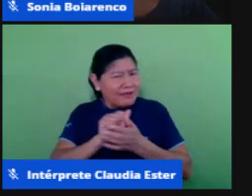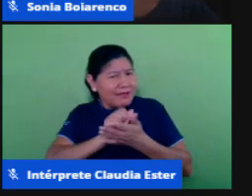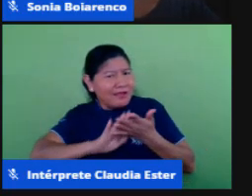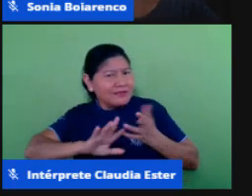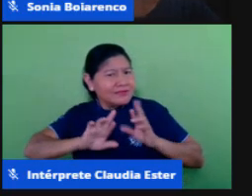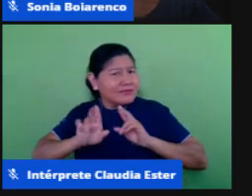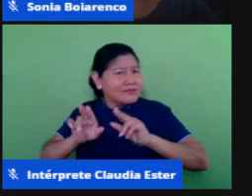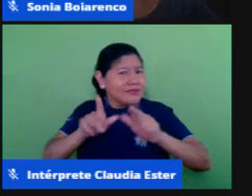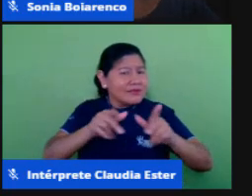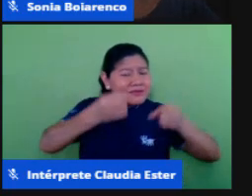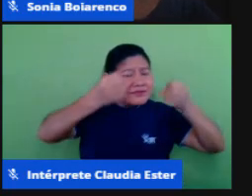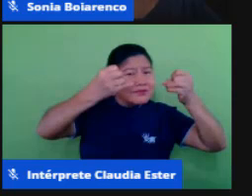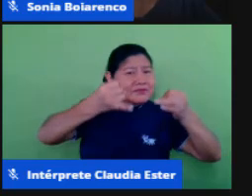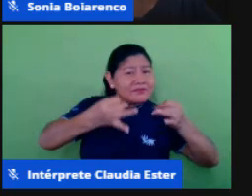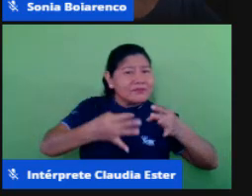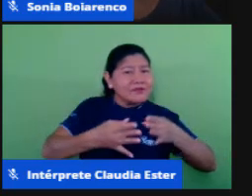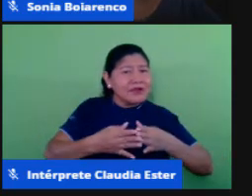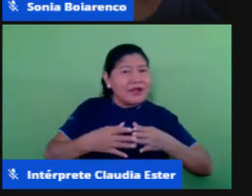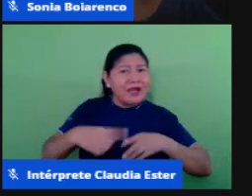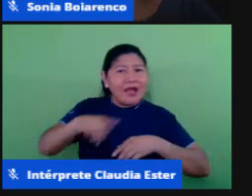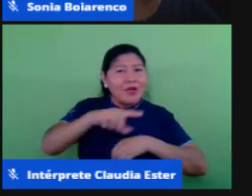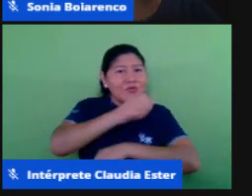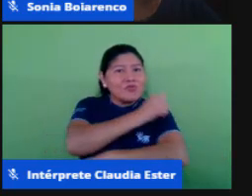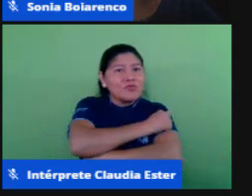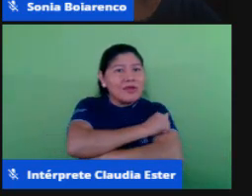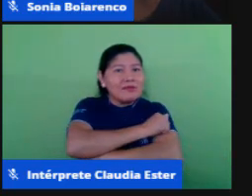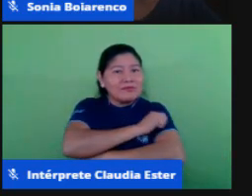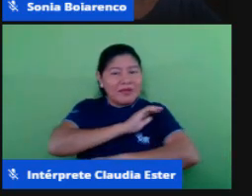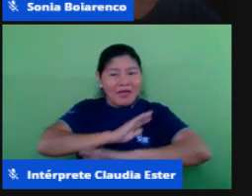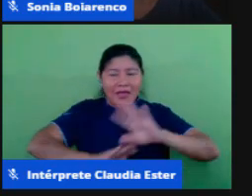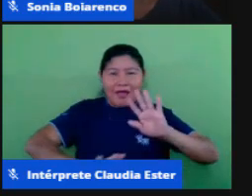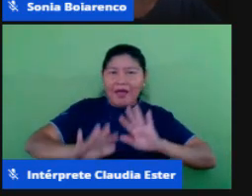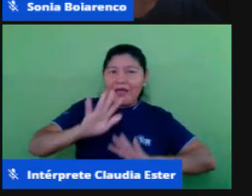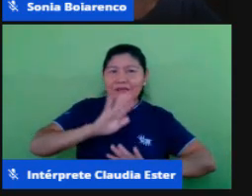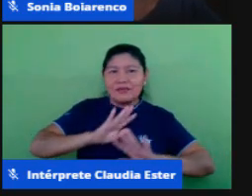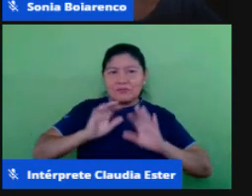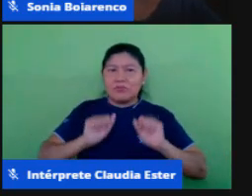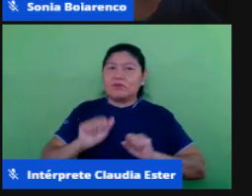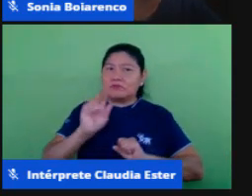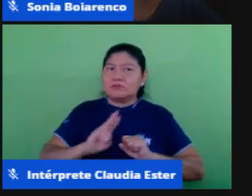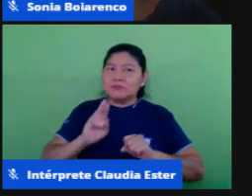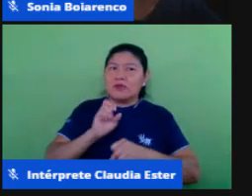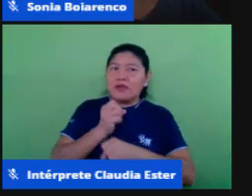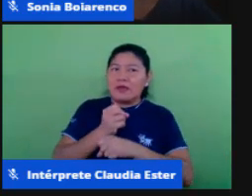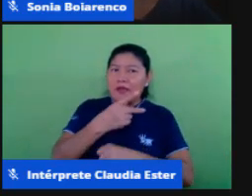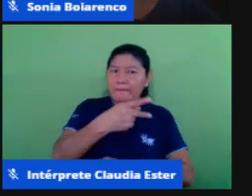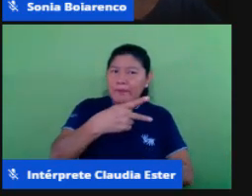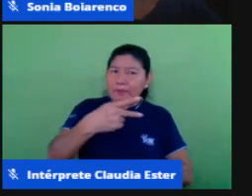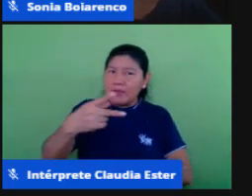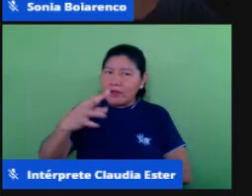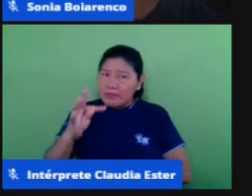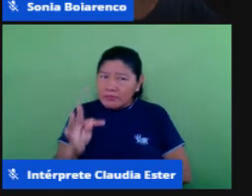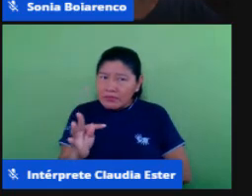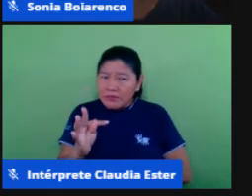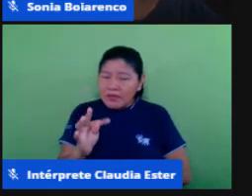explicações para os nossos alunos mesmo que seja às vezes num powerpoint né mas fazer uma